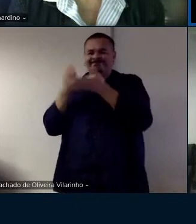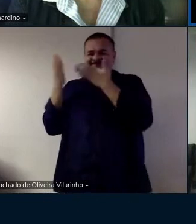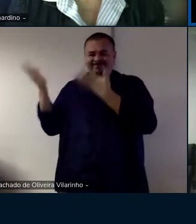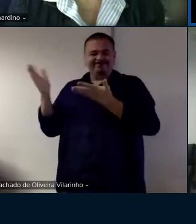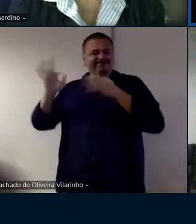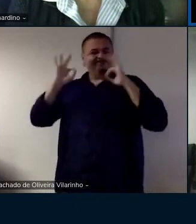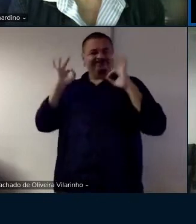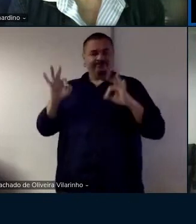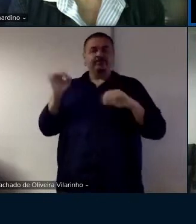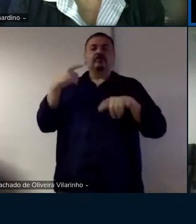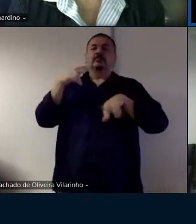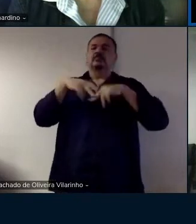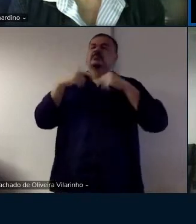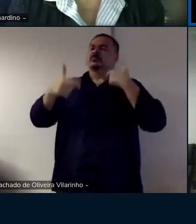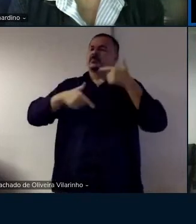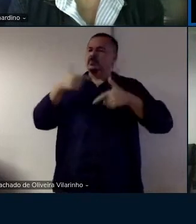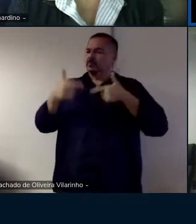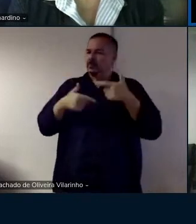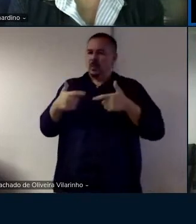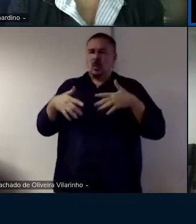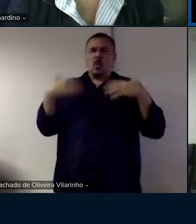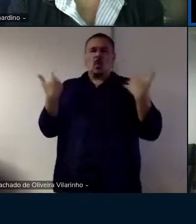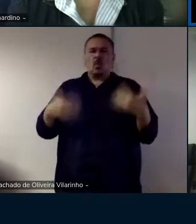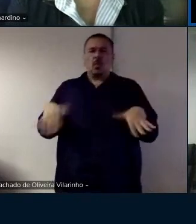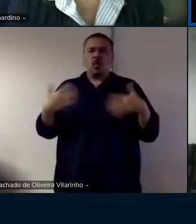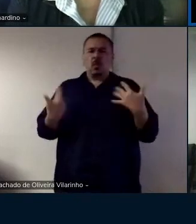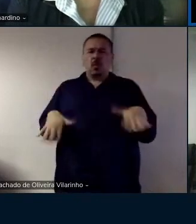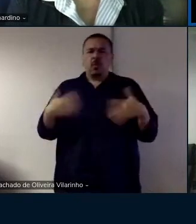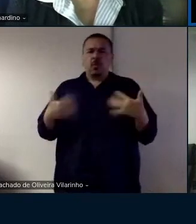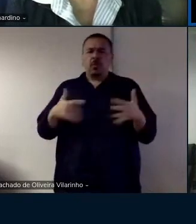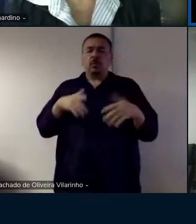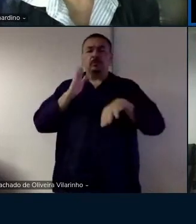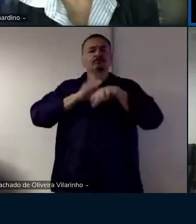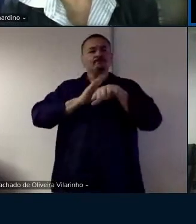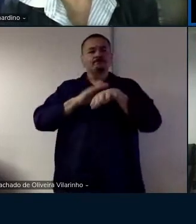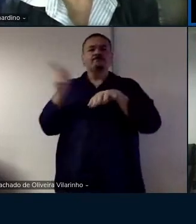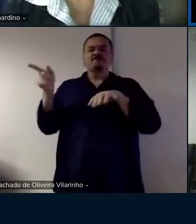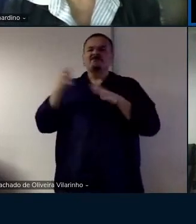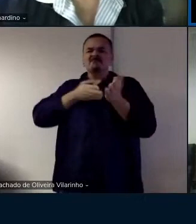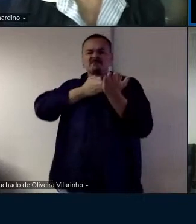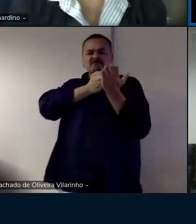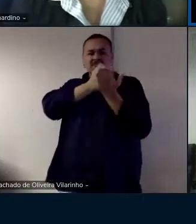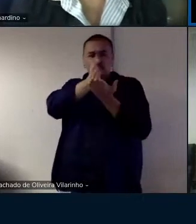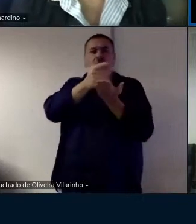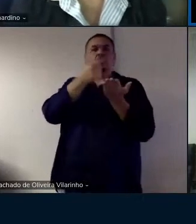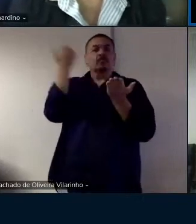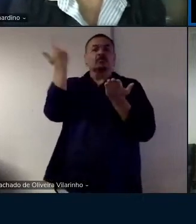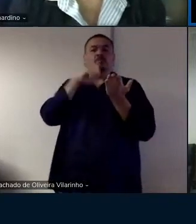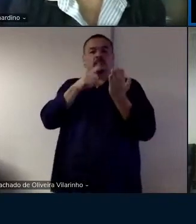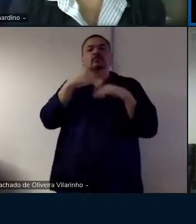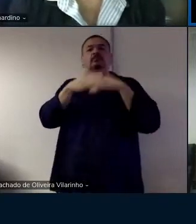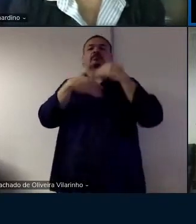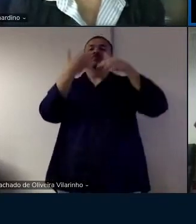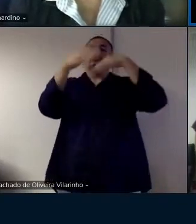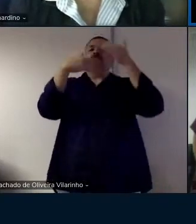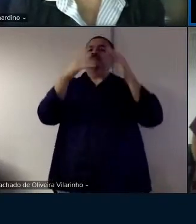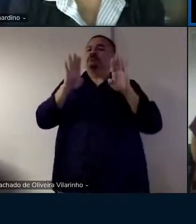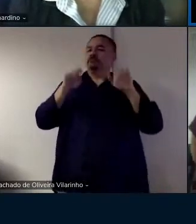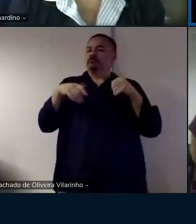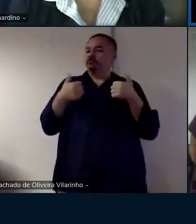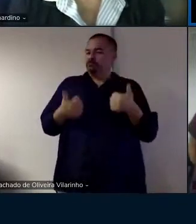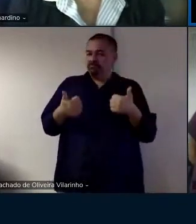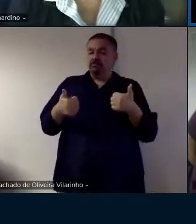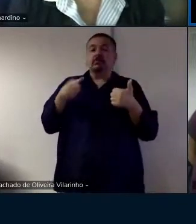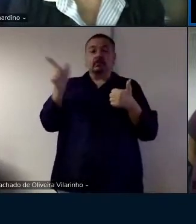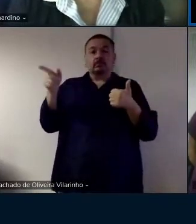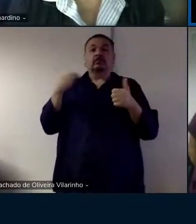sim por seu trabalho com o trabalho de todo que você com a sua autonomia disciplina pode desenvolver desde